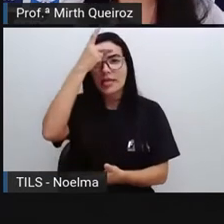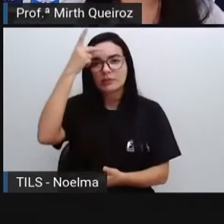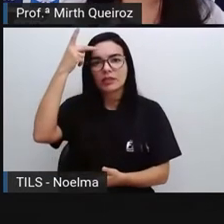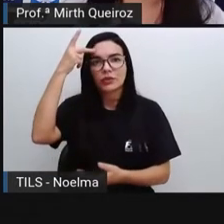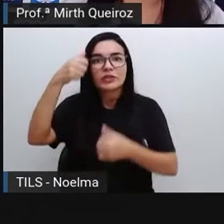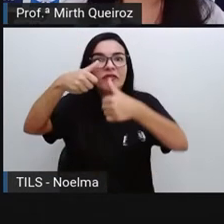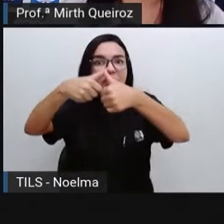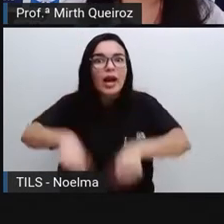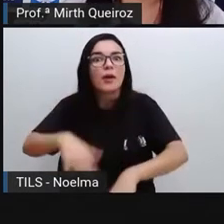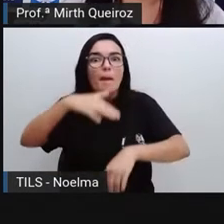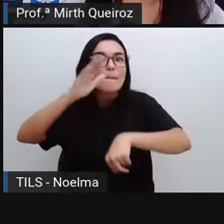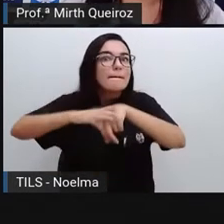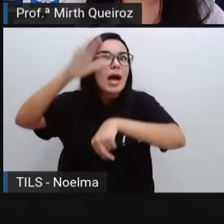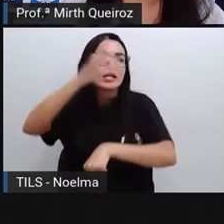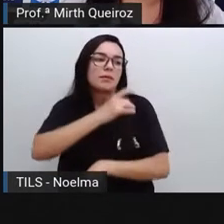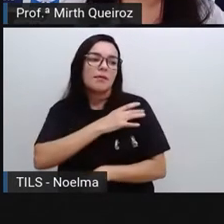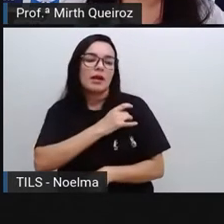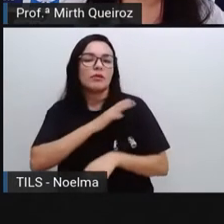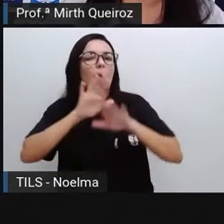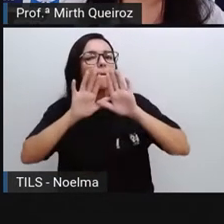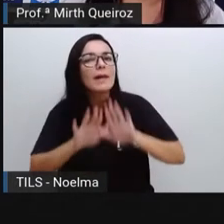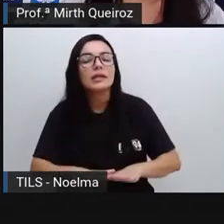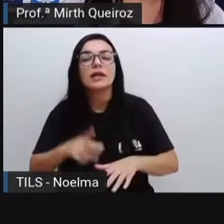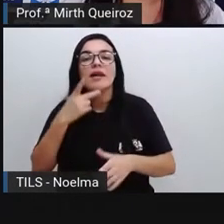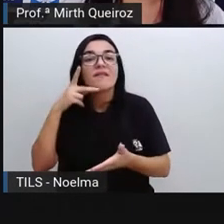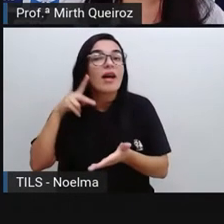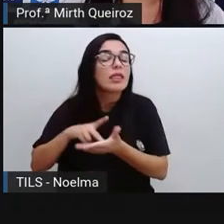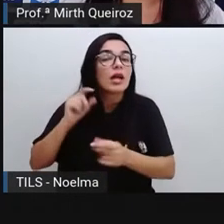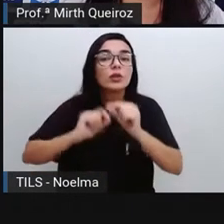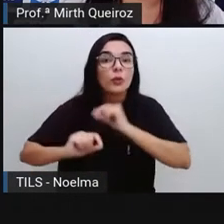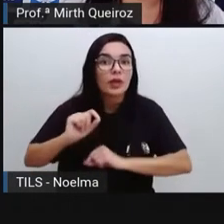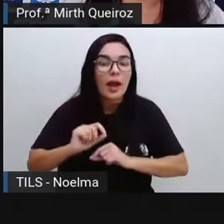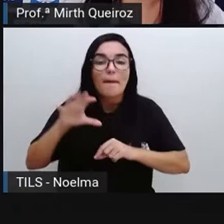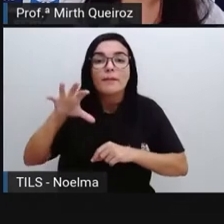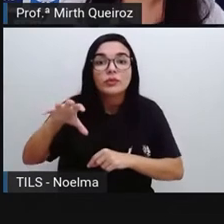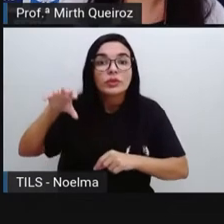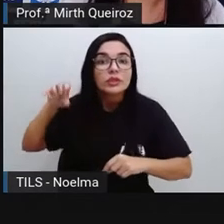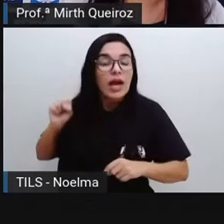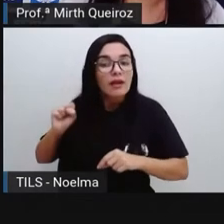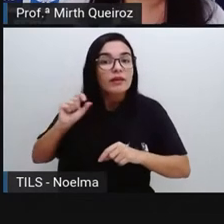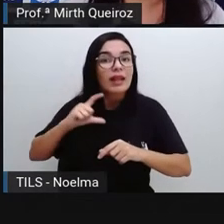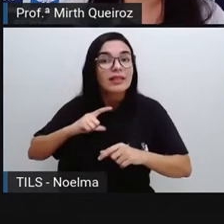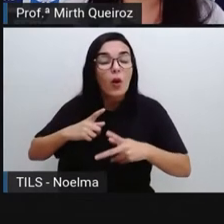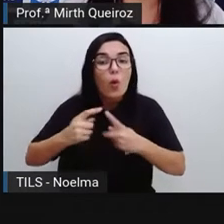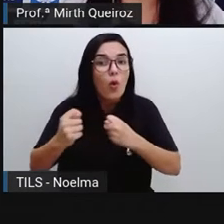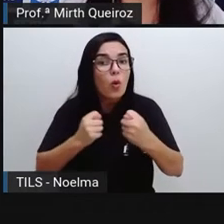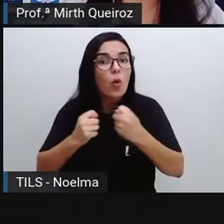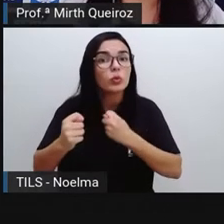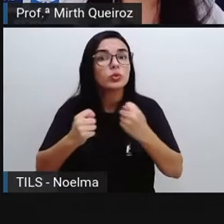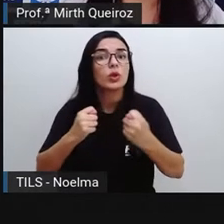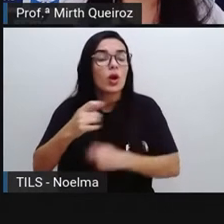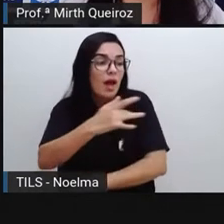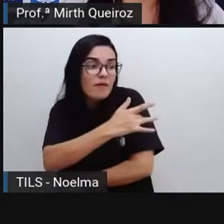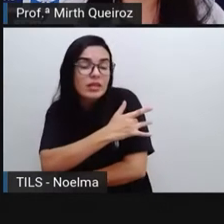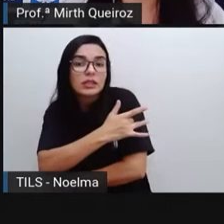mais medo, entendeu? Só que, na verdade, o que se buscava era o controle da